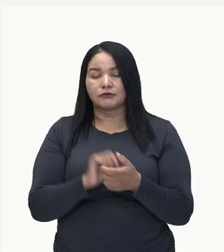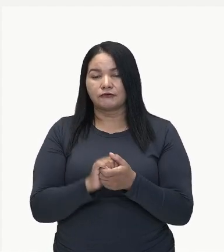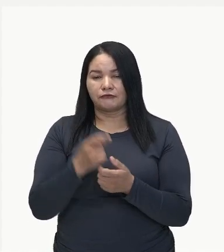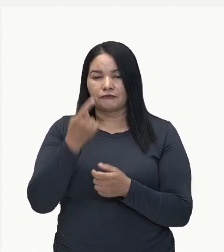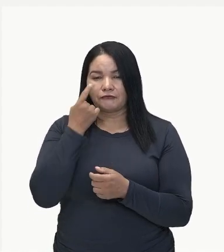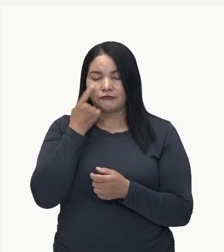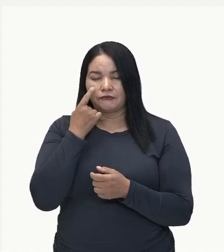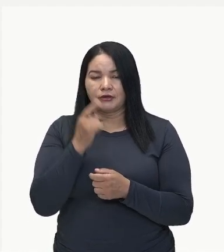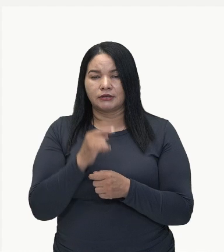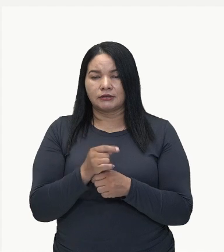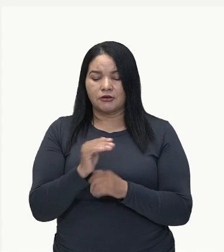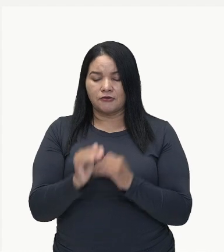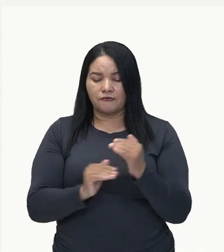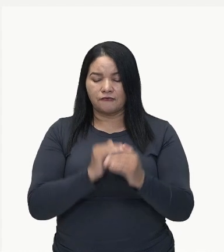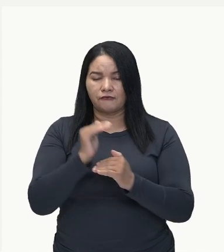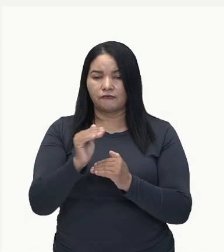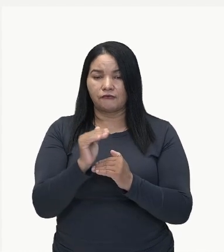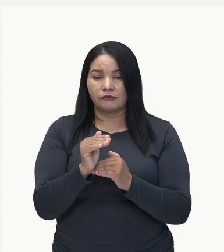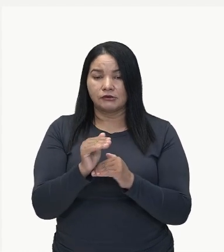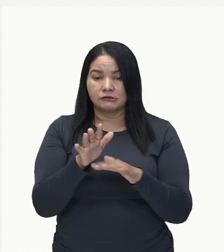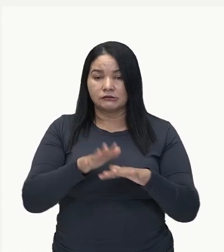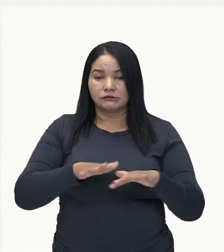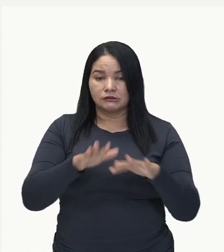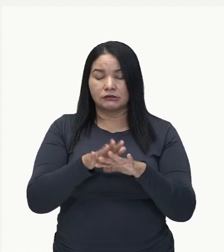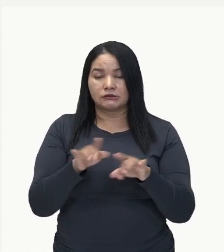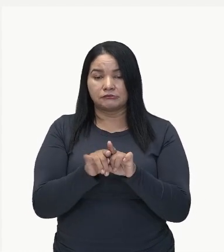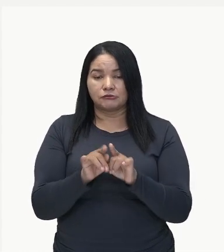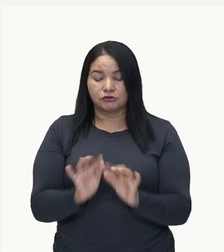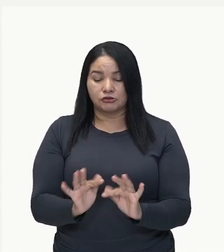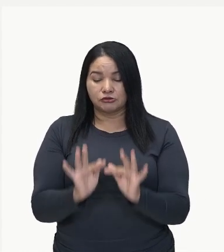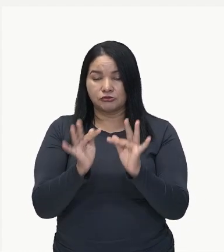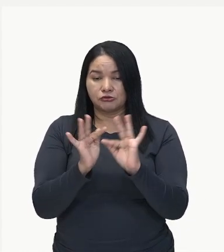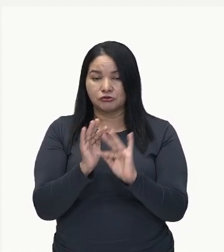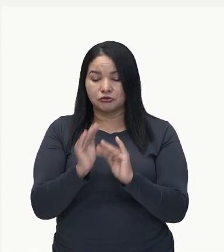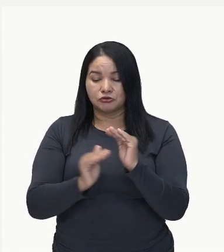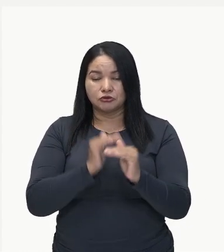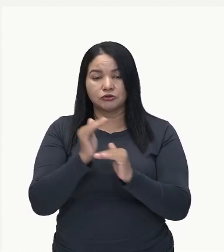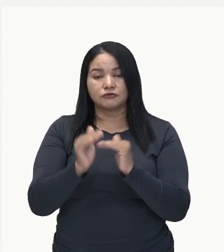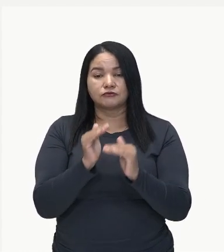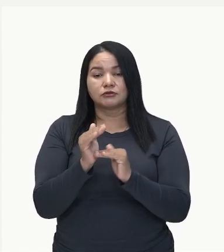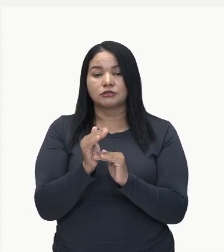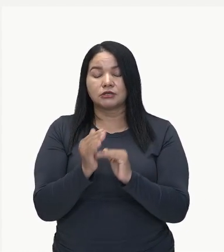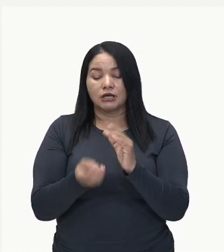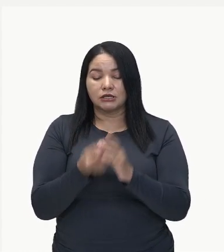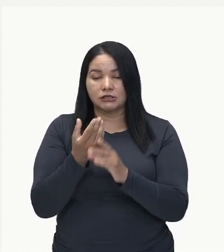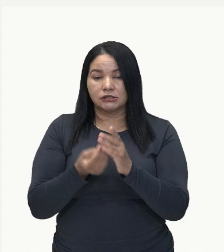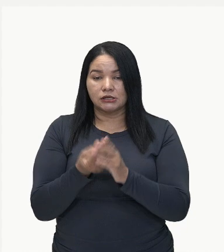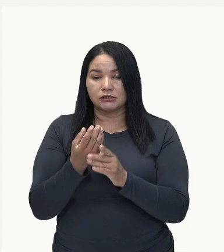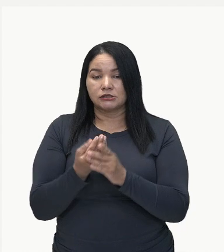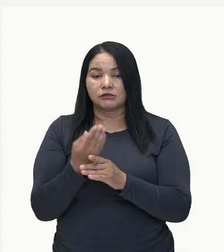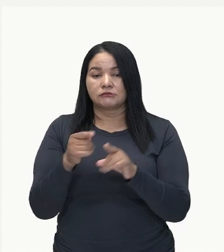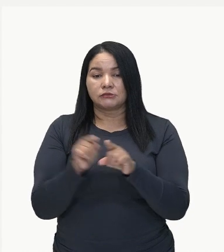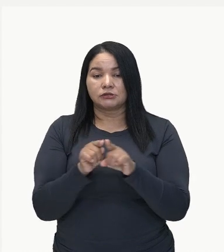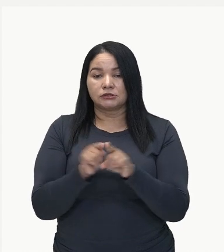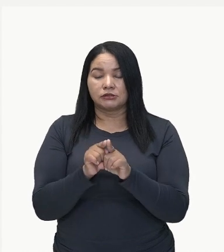avanços nos setores, a tecnologia que vai se desenvolvendo, a produção de fibras sintéticas vai